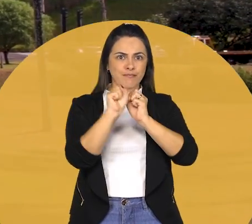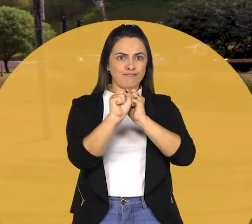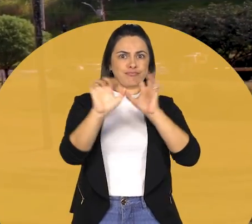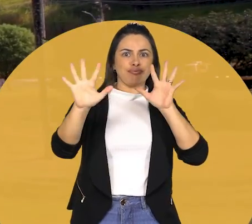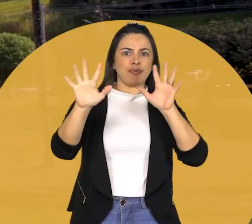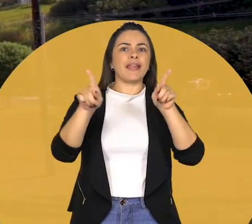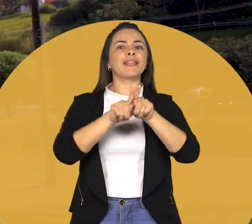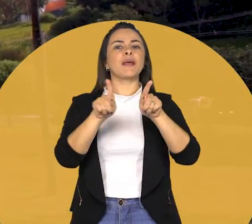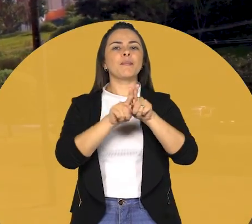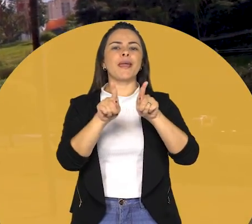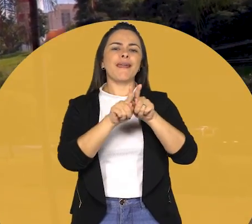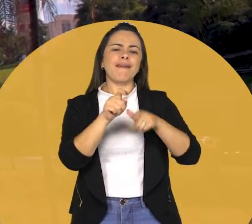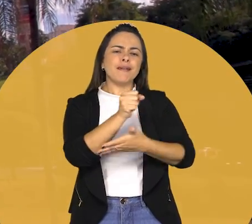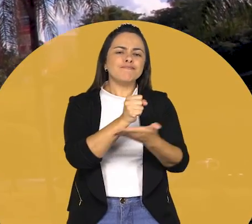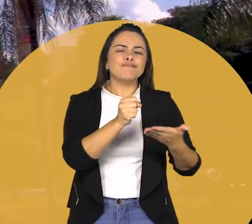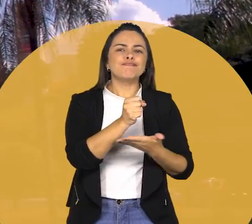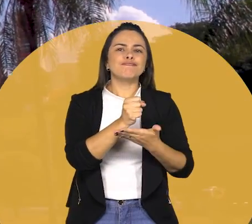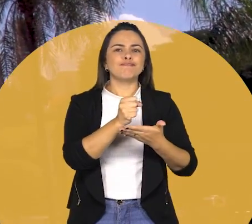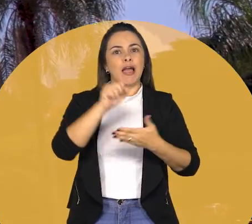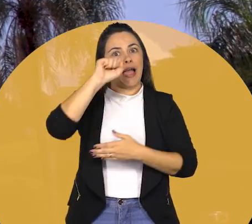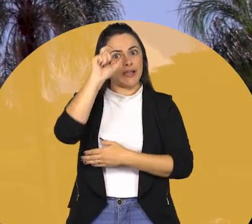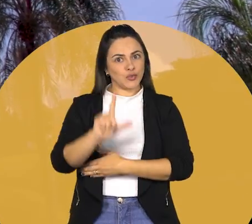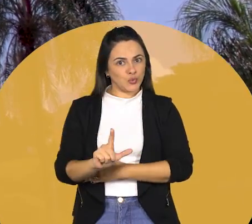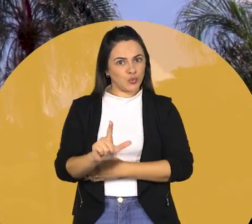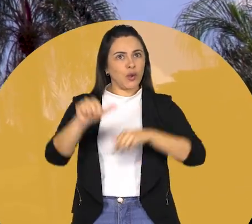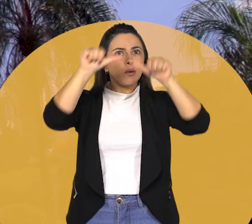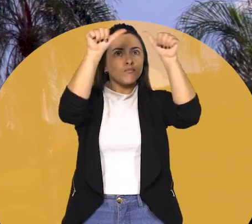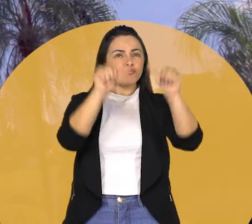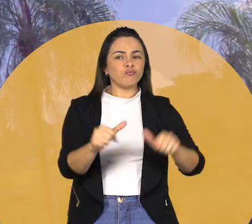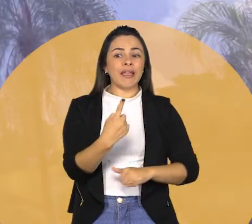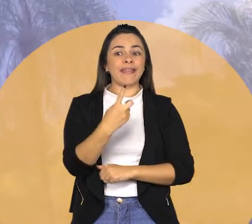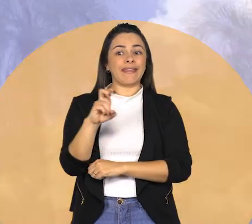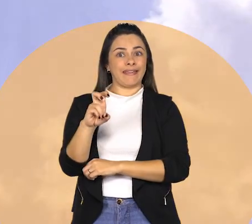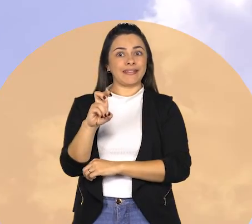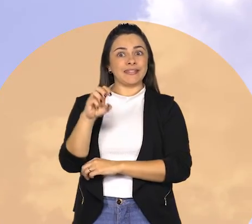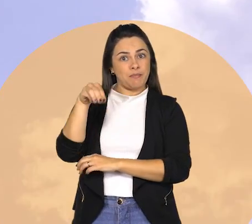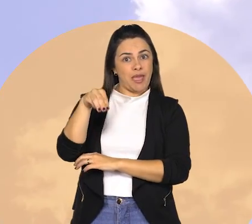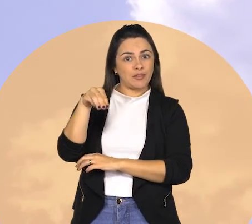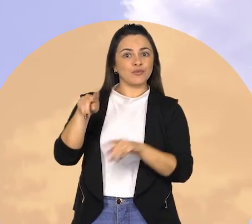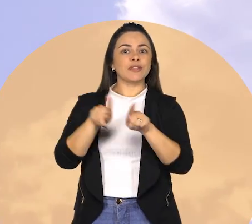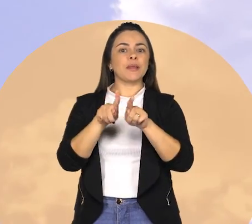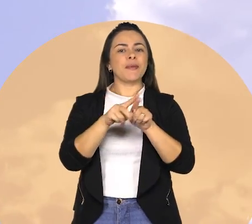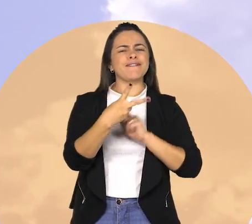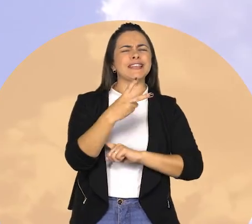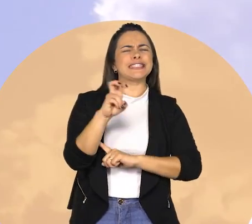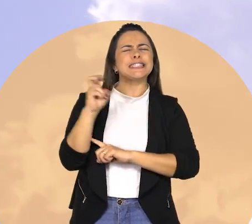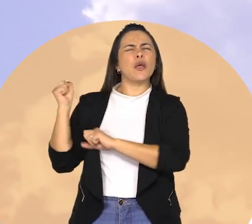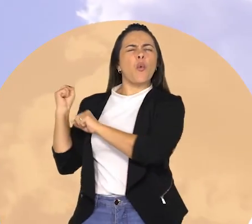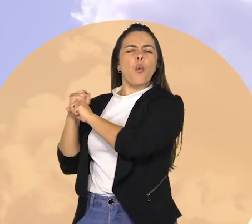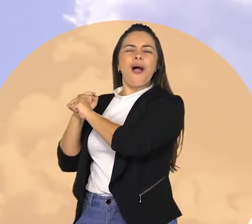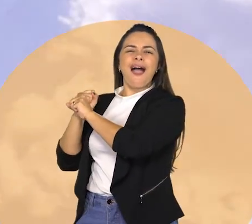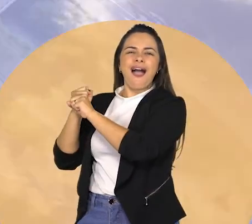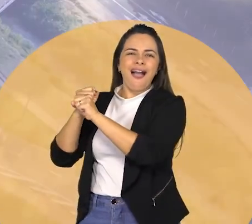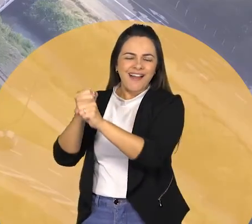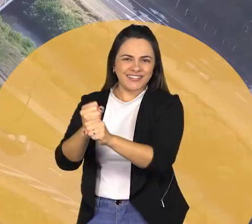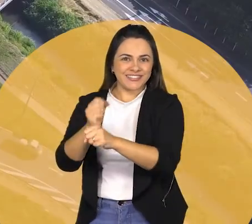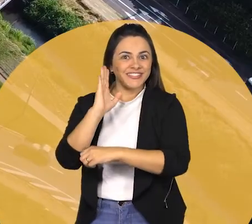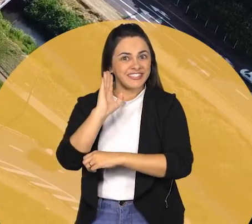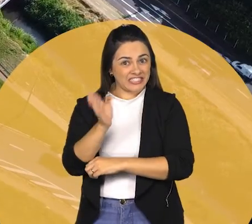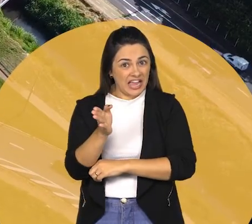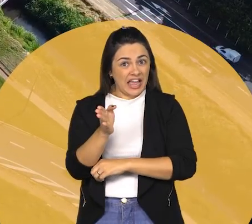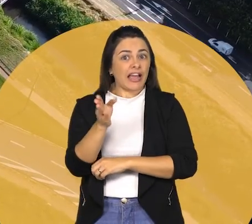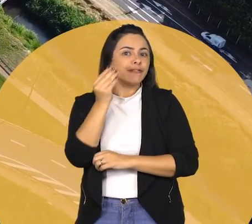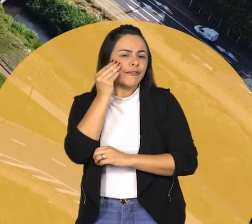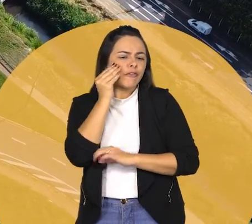tinta azul. A estátua do Cristo tem 15 metros e mais de 25 anos. Recuperar o